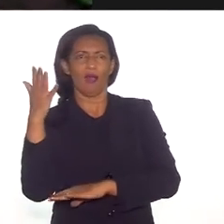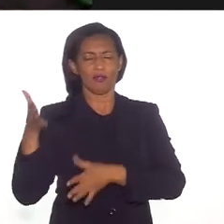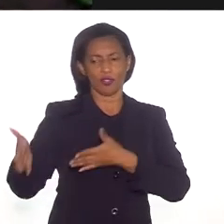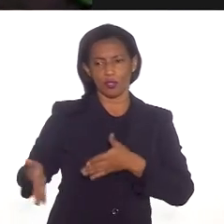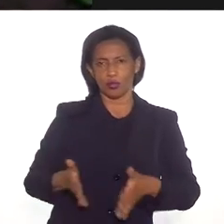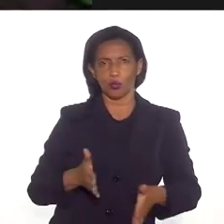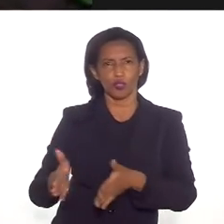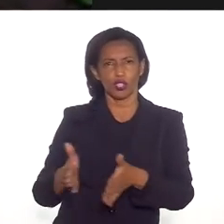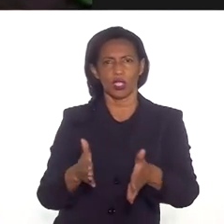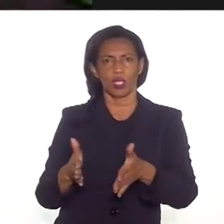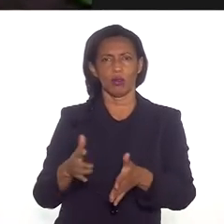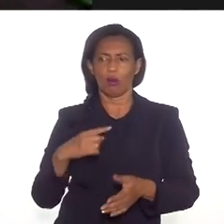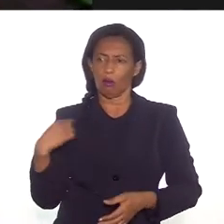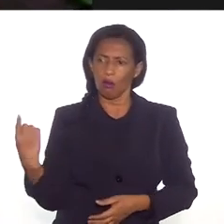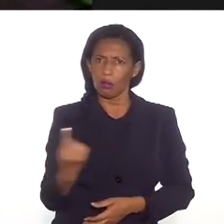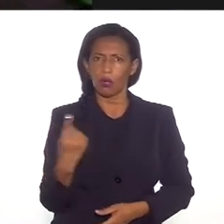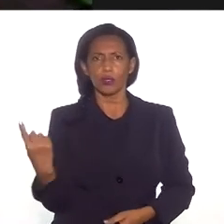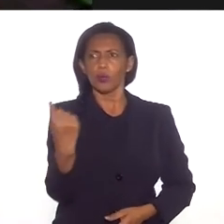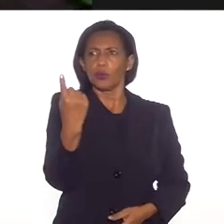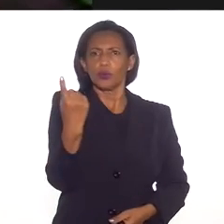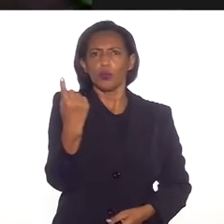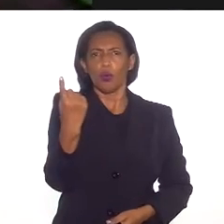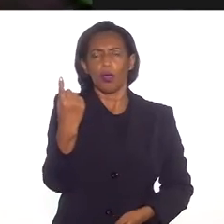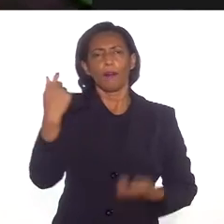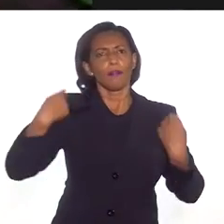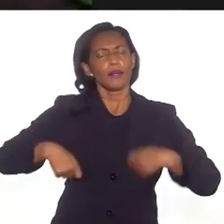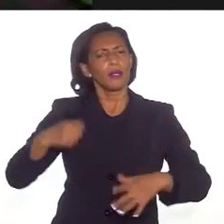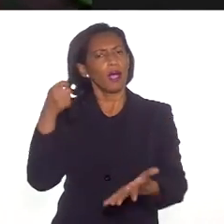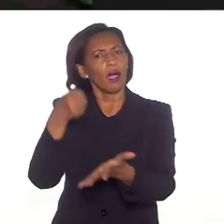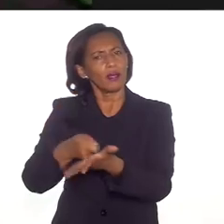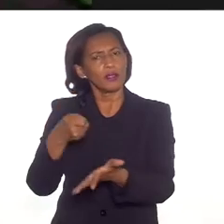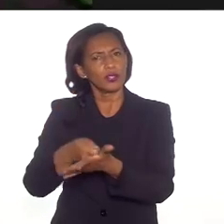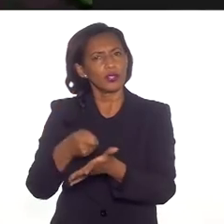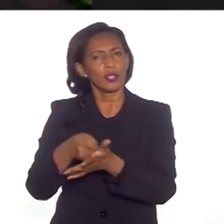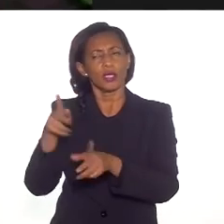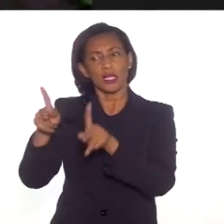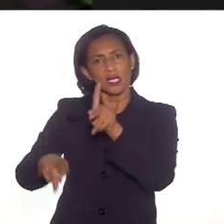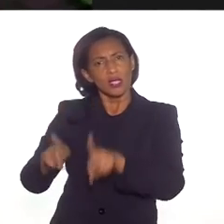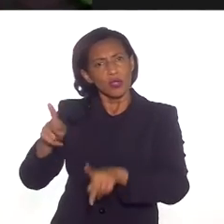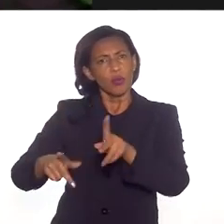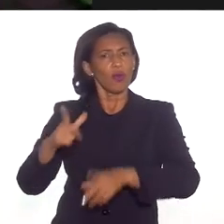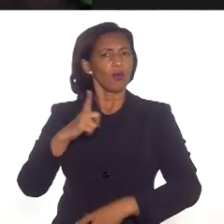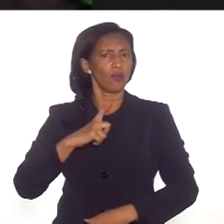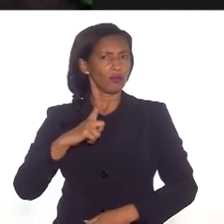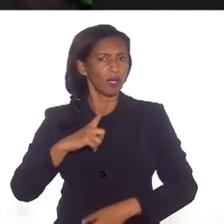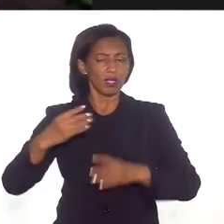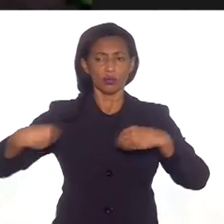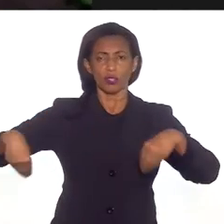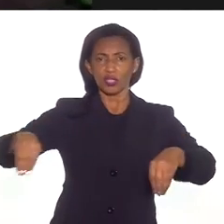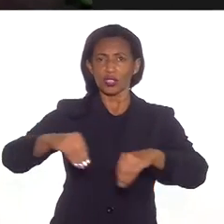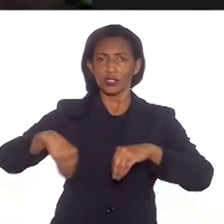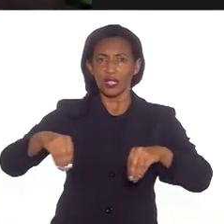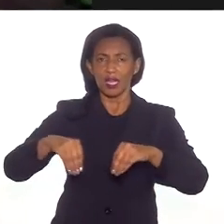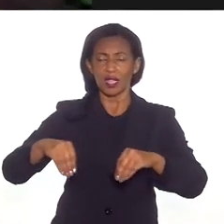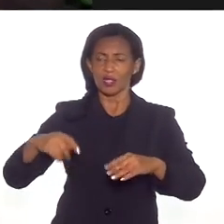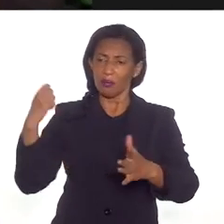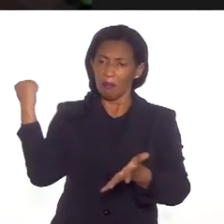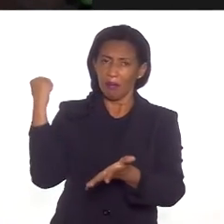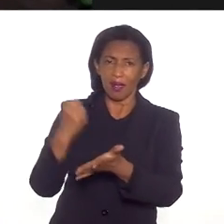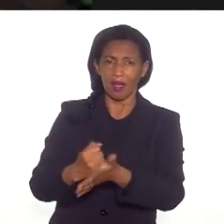nós somos ricos. Então, é preciso garantir que esses povos tenham as suas terras